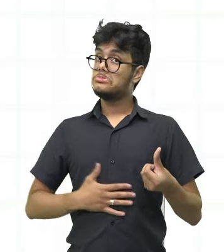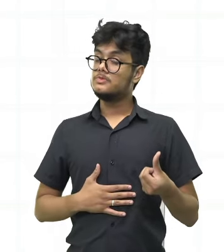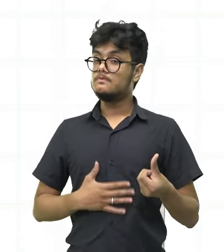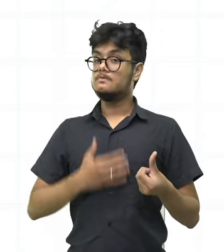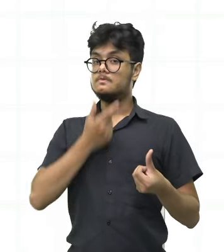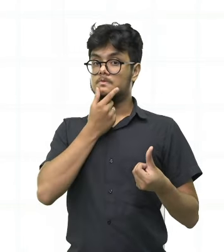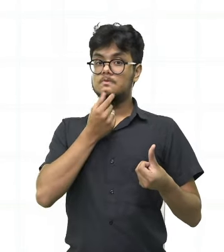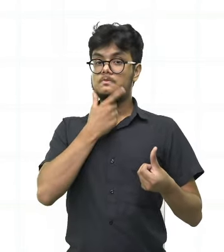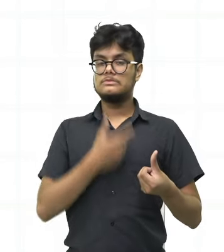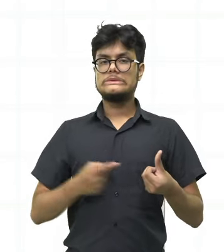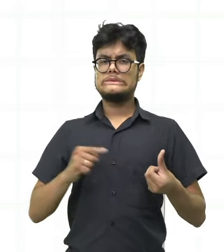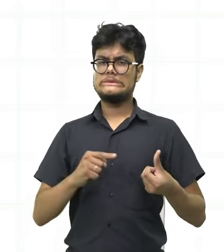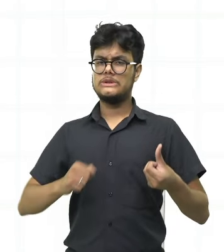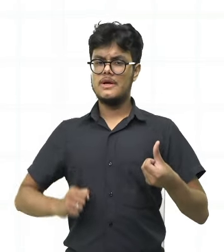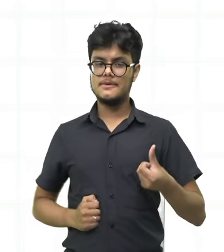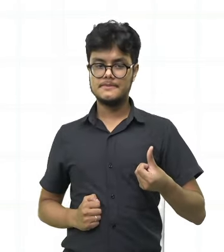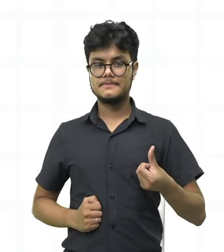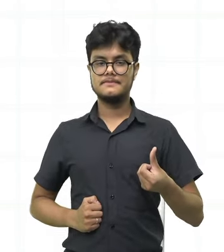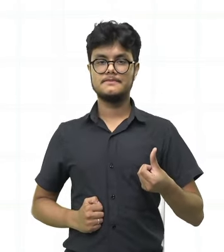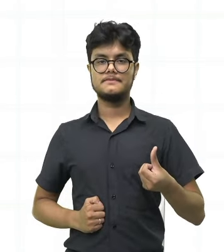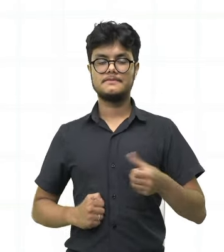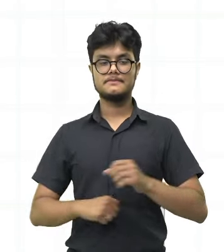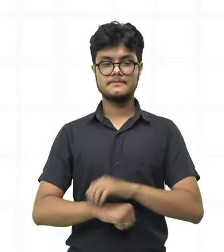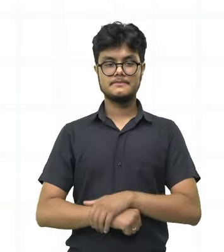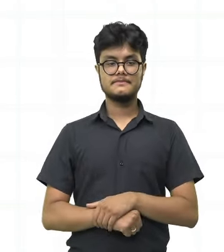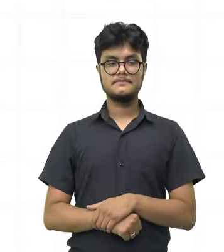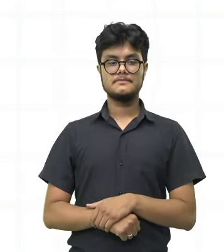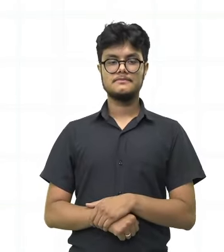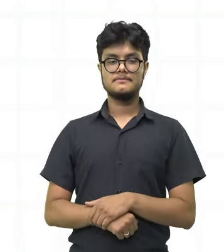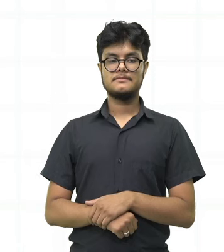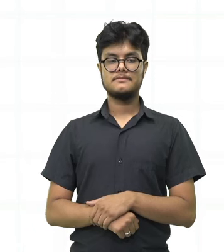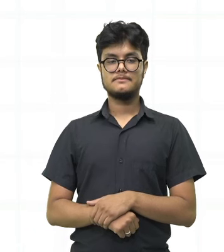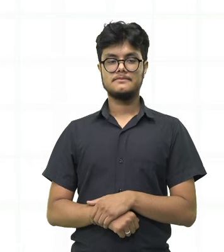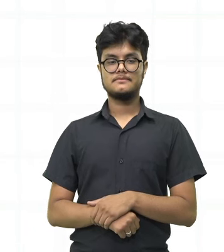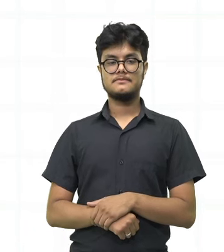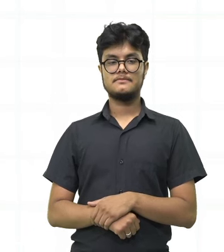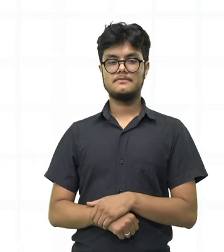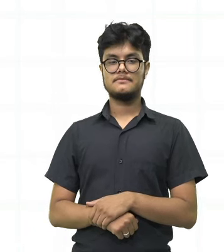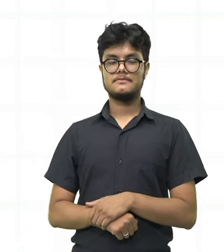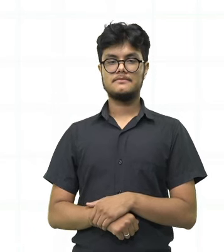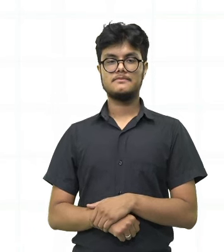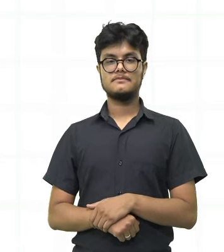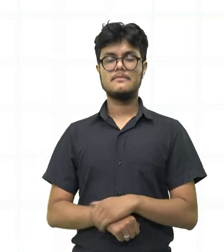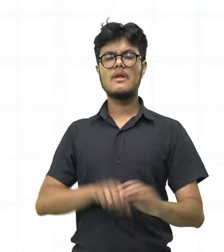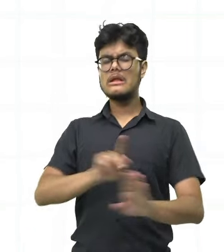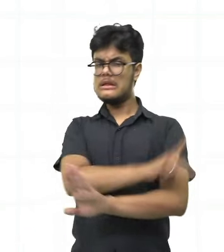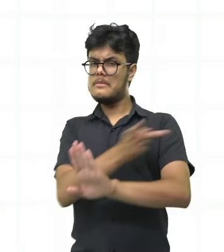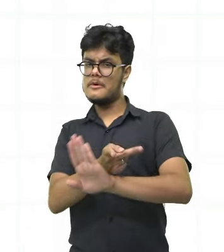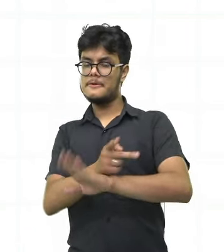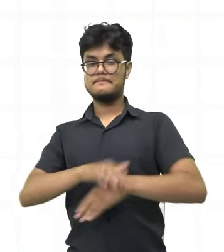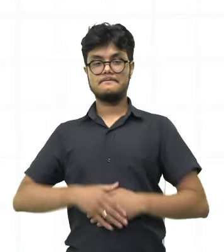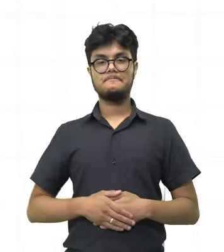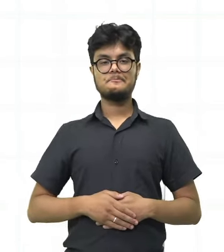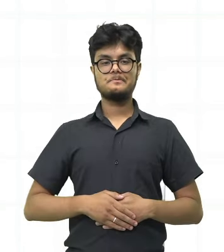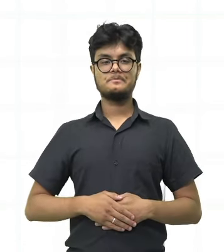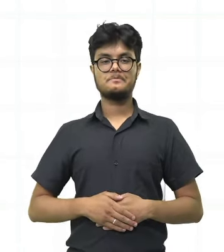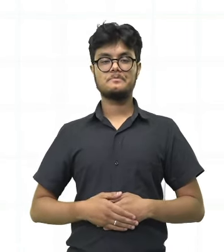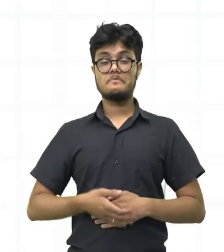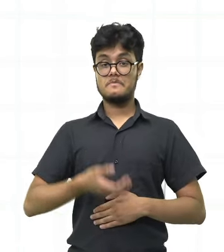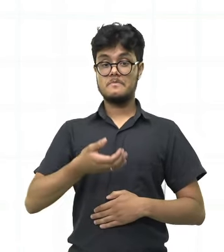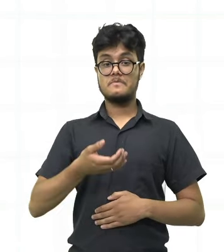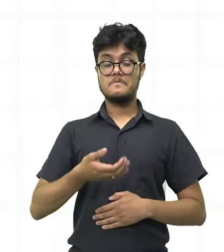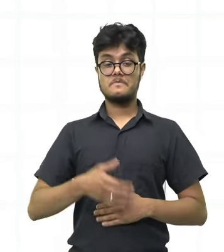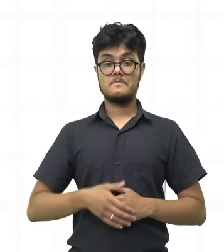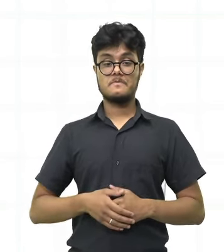nosso primeiro. Primeiro, o primeiro verso de seis, né? Primeira estrofe de seis. Próxima, essa aqui é a nossa última.